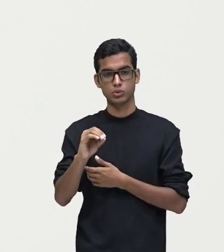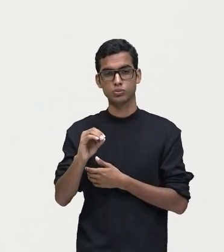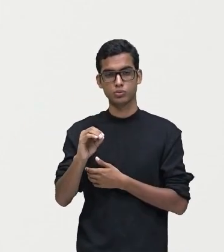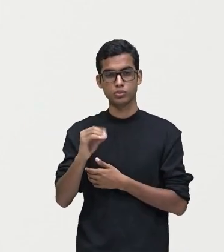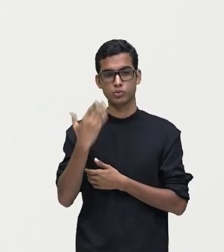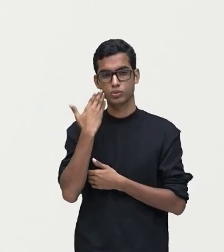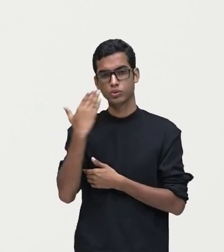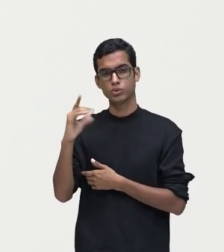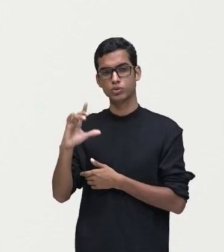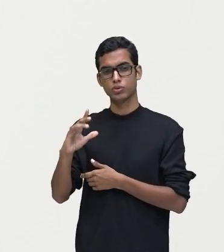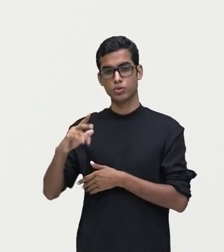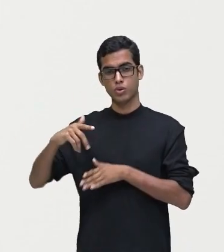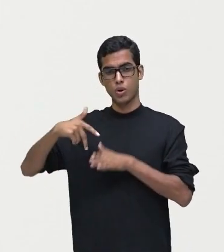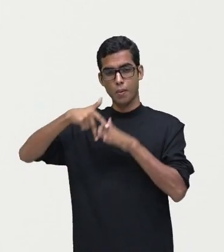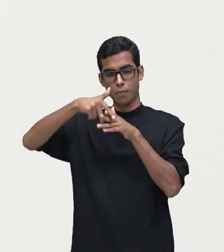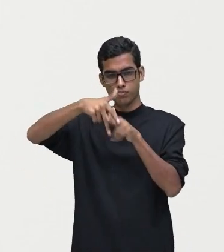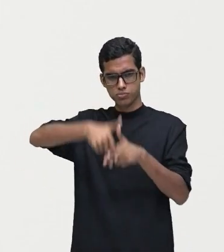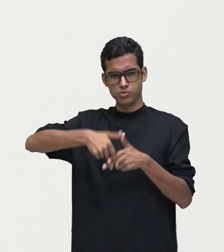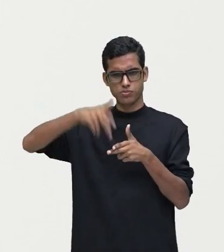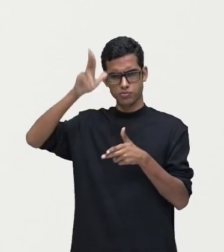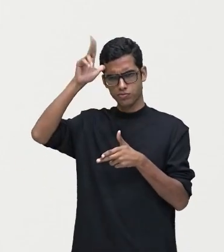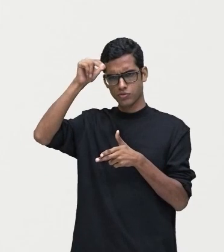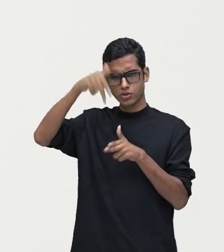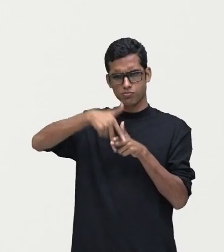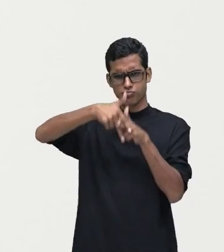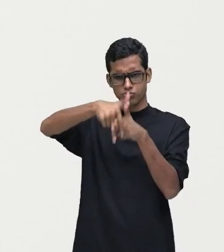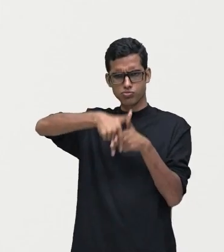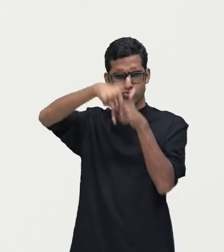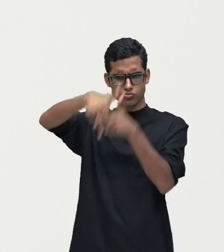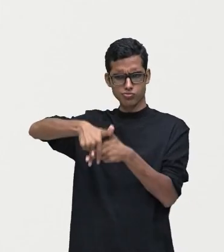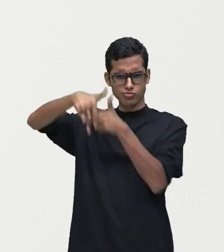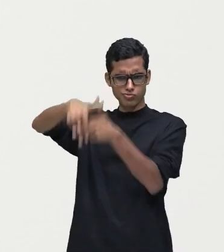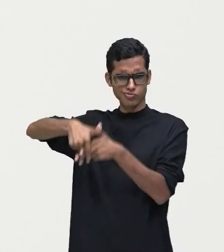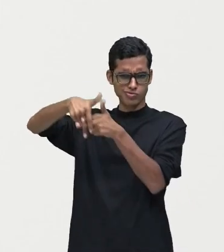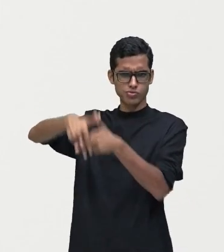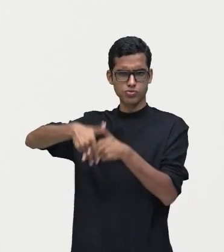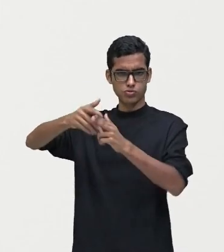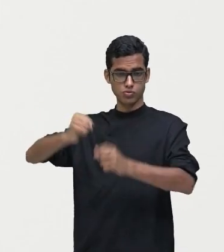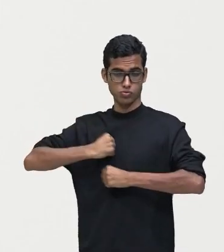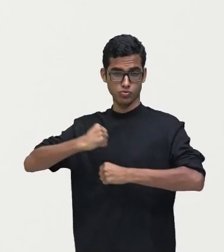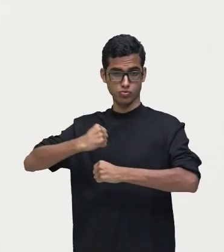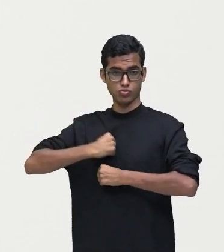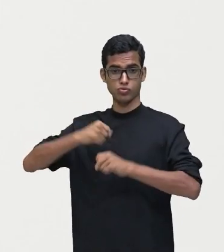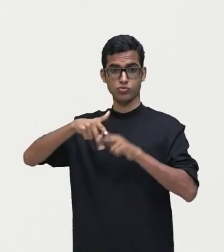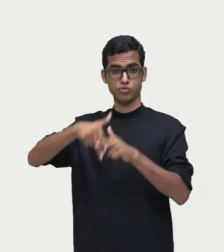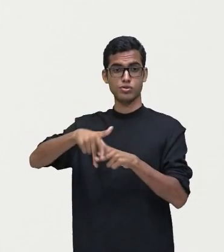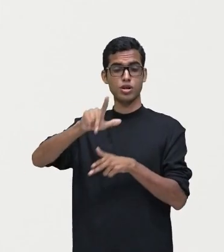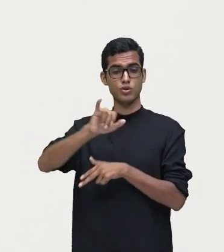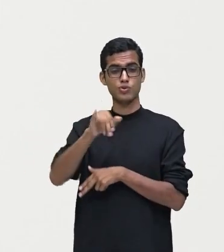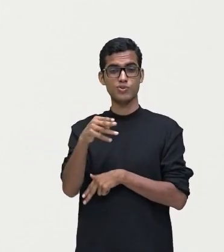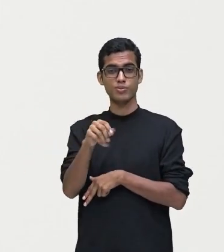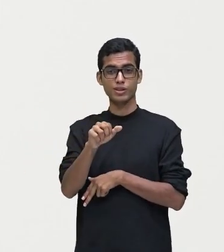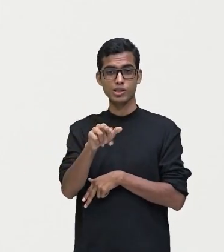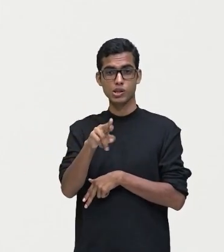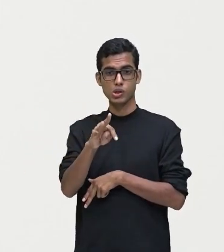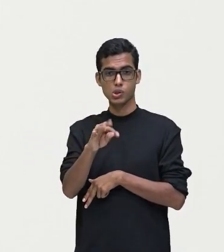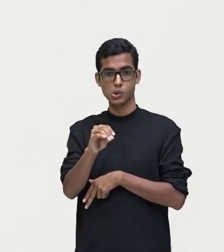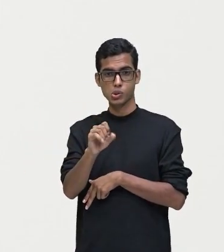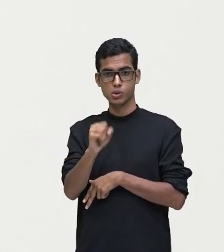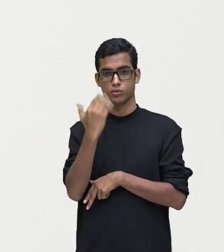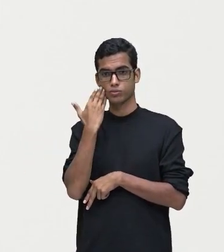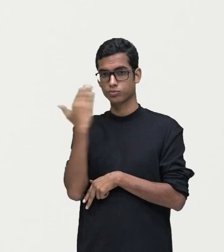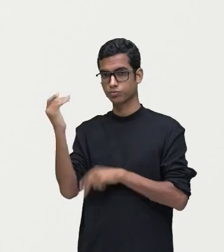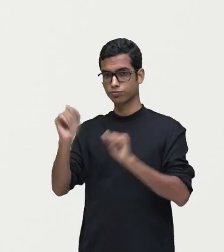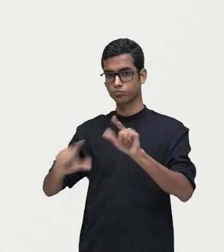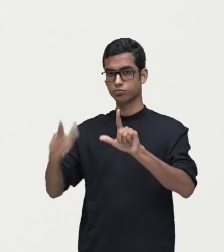porém, os cavalos, certo? Os cavalos dos cavaleiros eram, na verdade, jumentos. Então, o quadro de Pedro Américo é